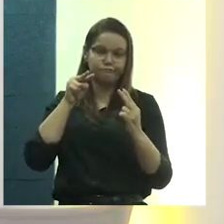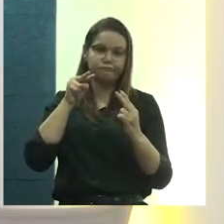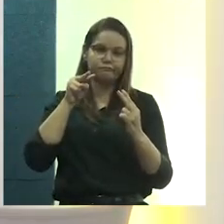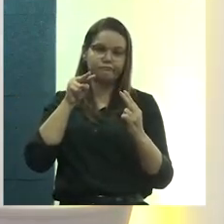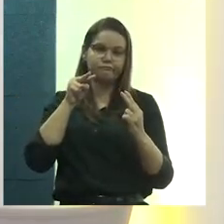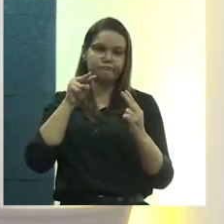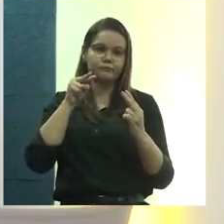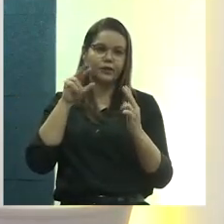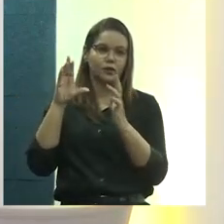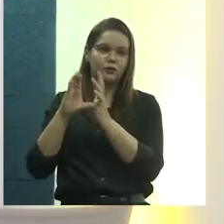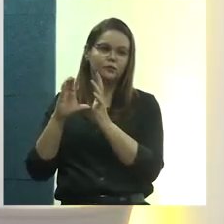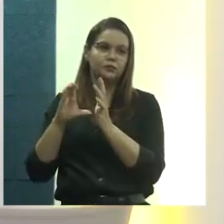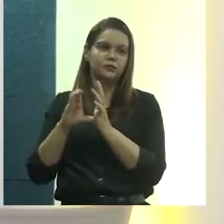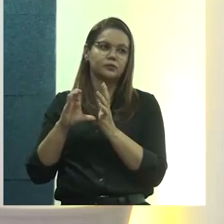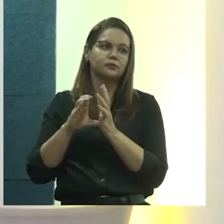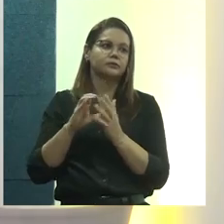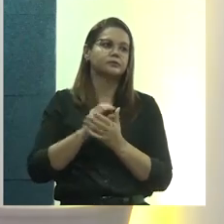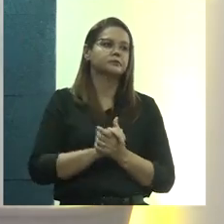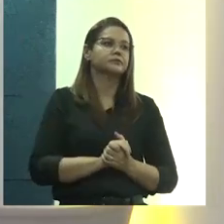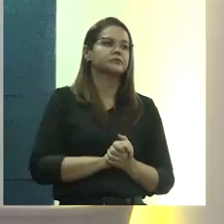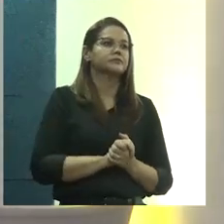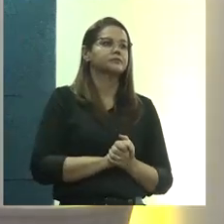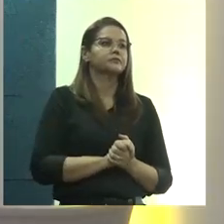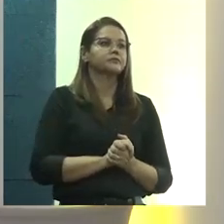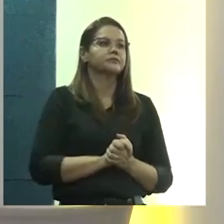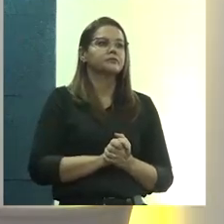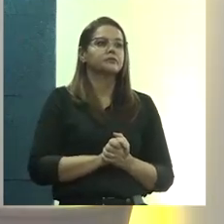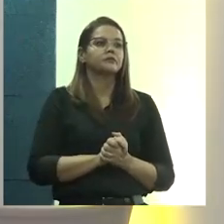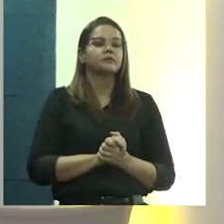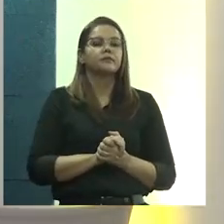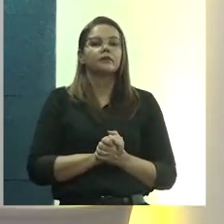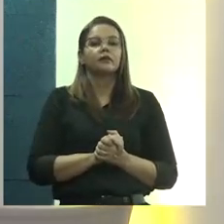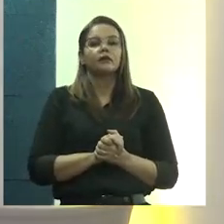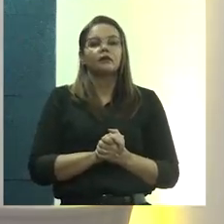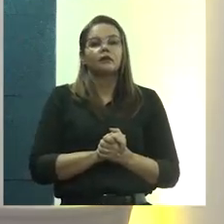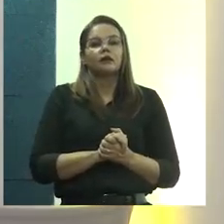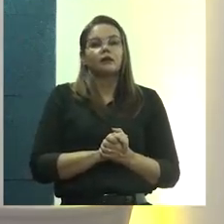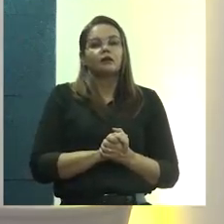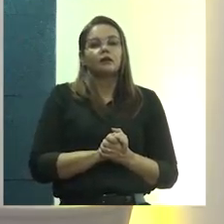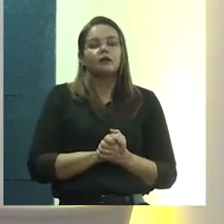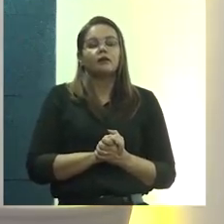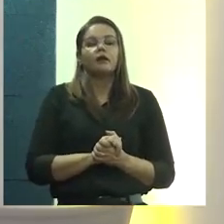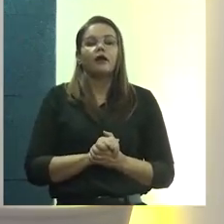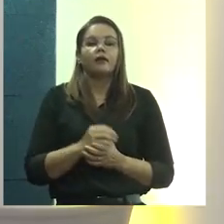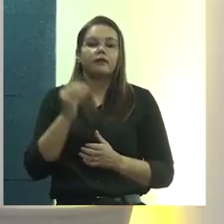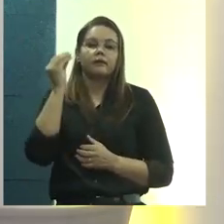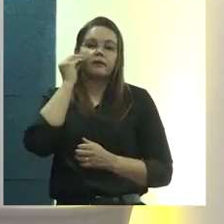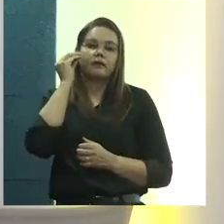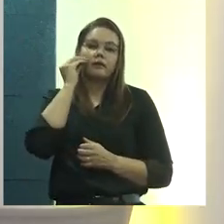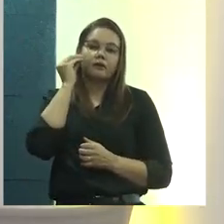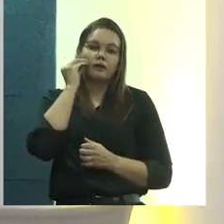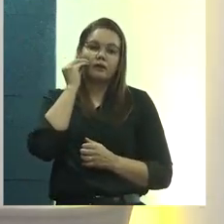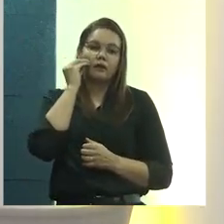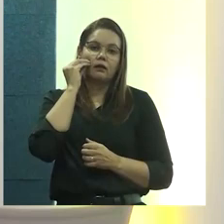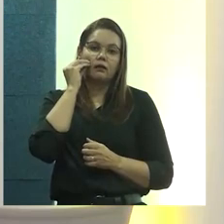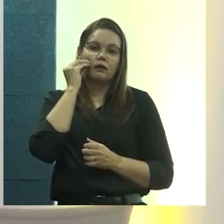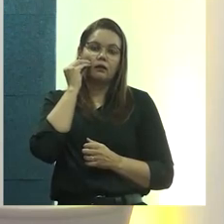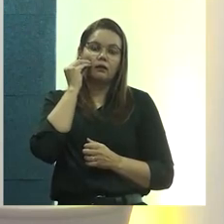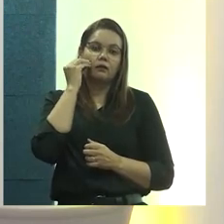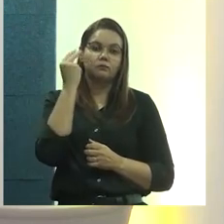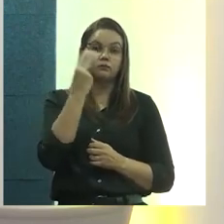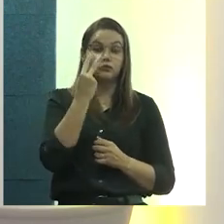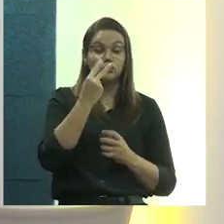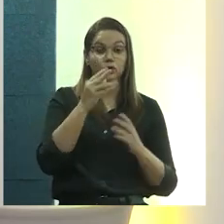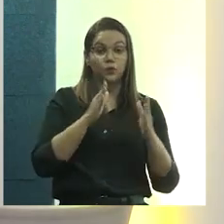as comunidades, né? E aí a gente tem, então, no segundo momento, o trapiche. O trapiche